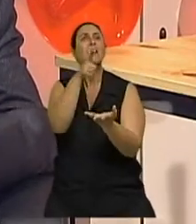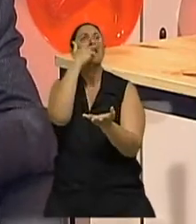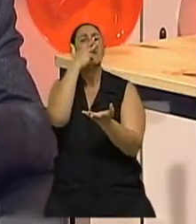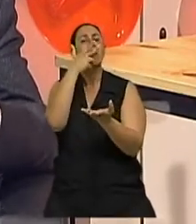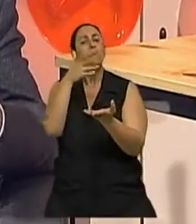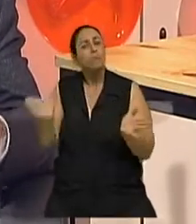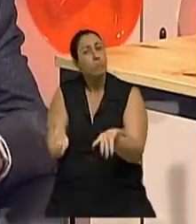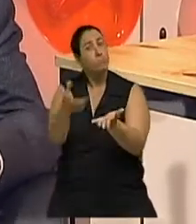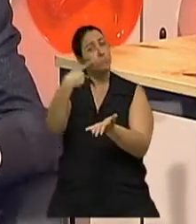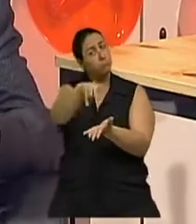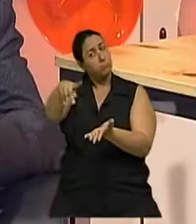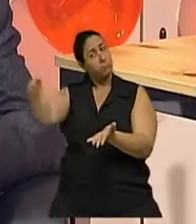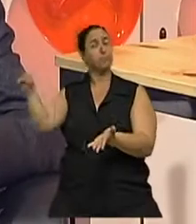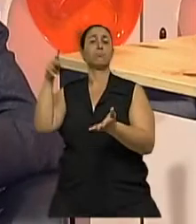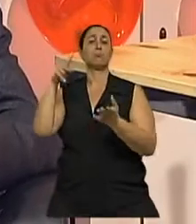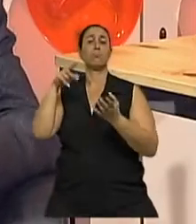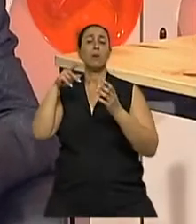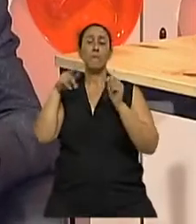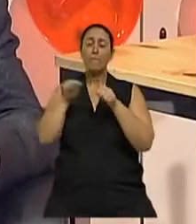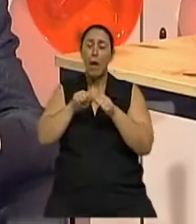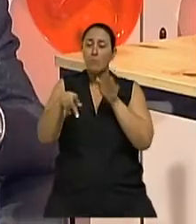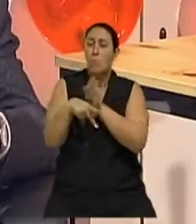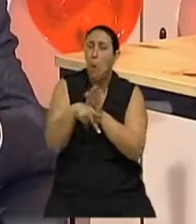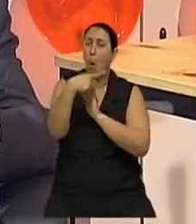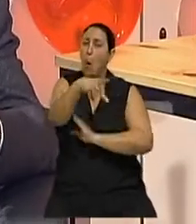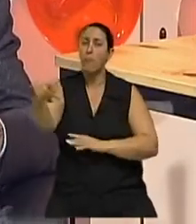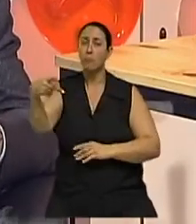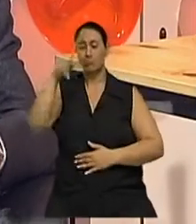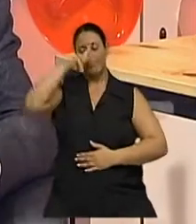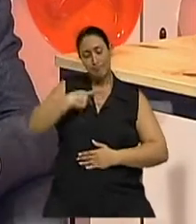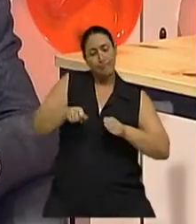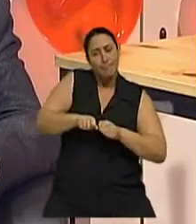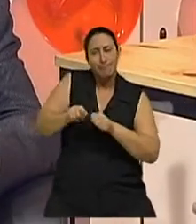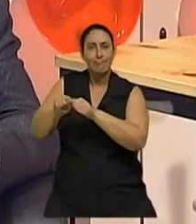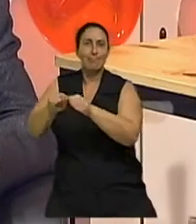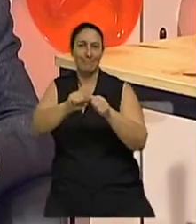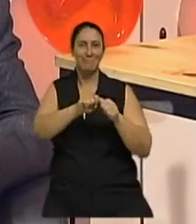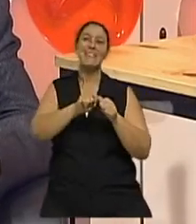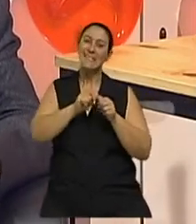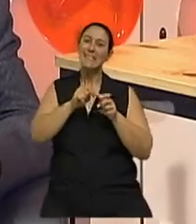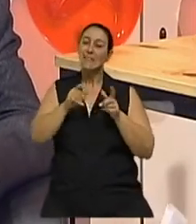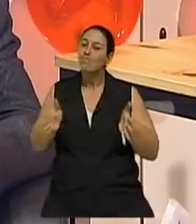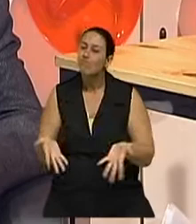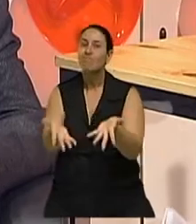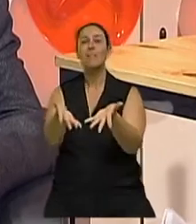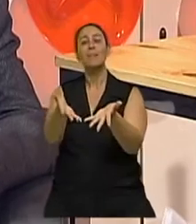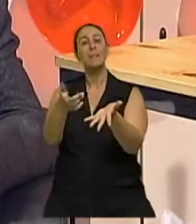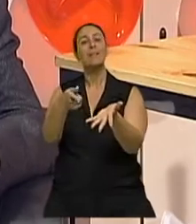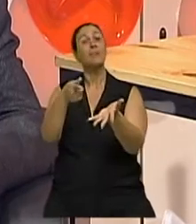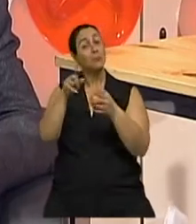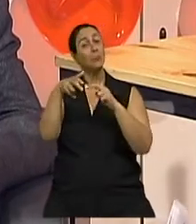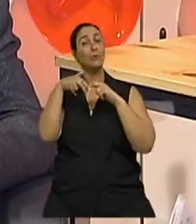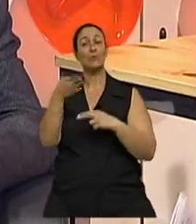com seus recursos, com as suas características, com as suas capacidades, possam aproveitar essa oportunidade oferecida. E eu acho que a dona